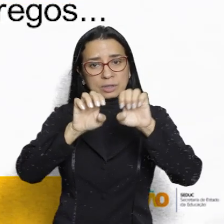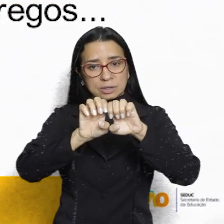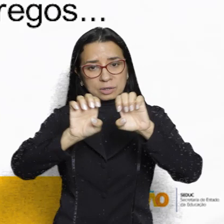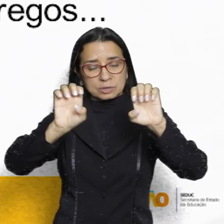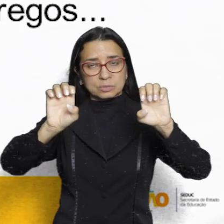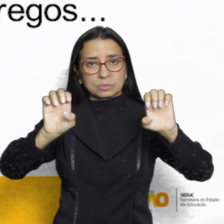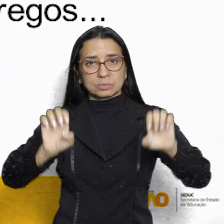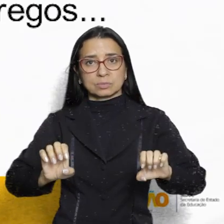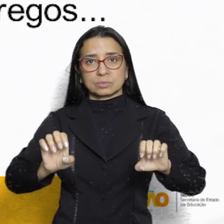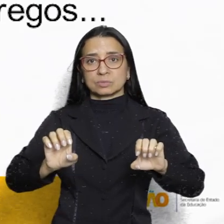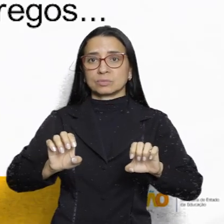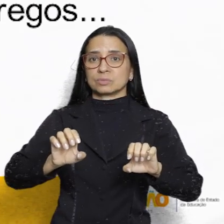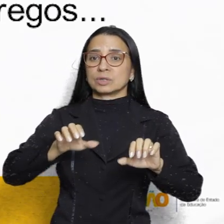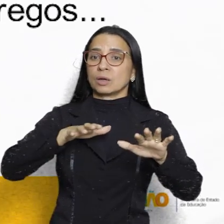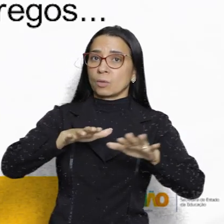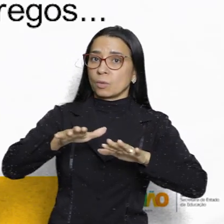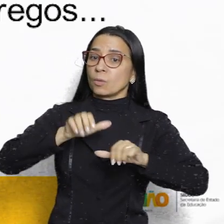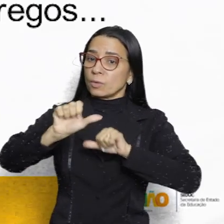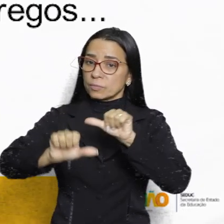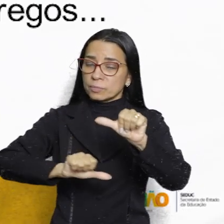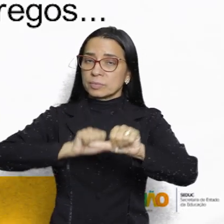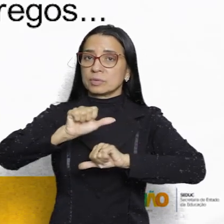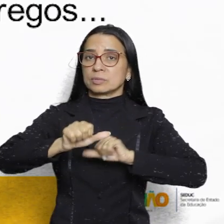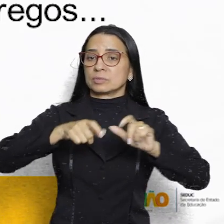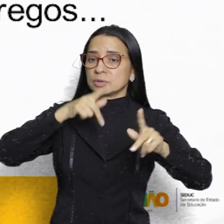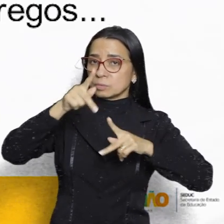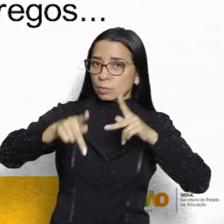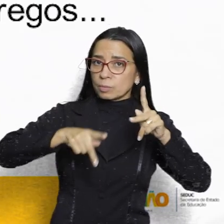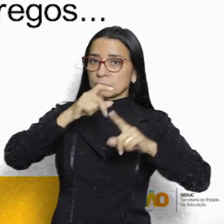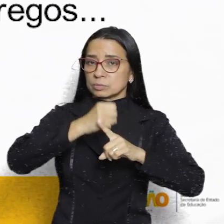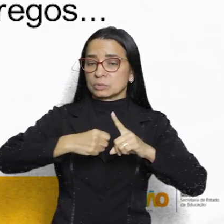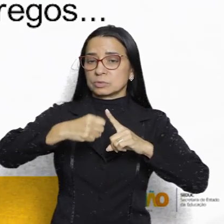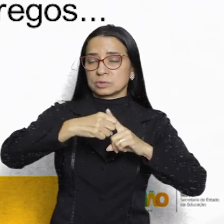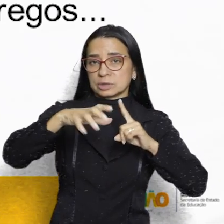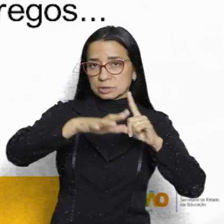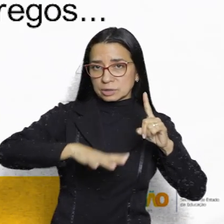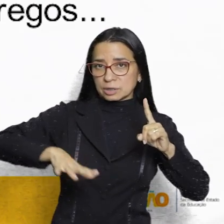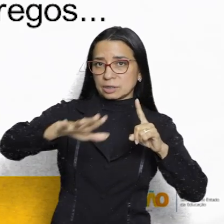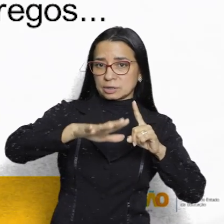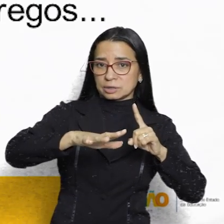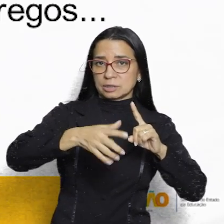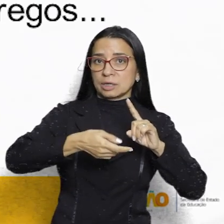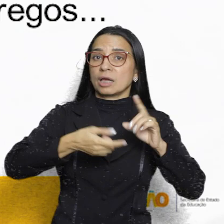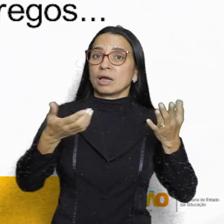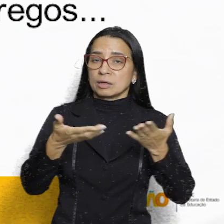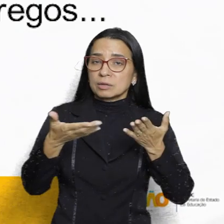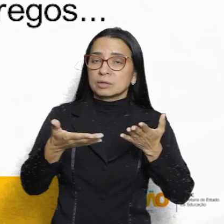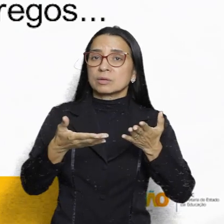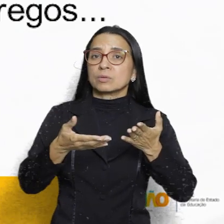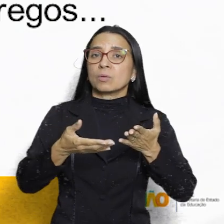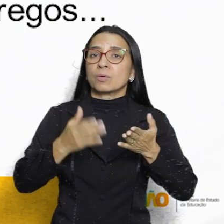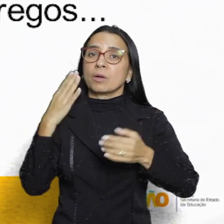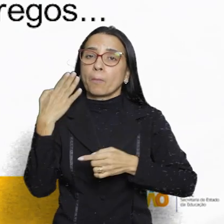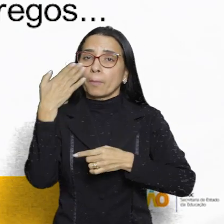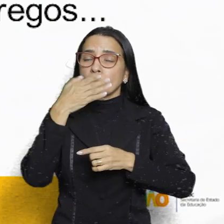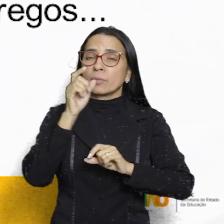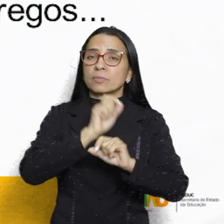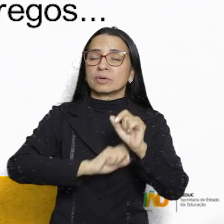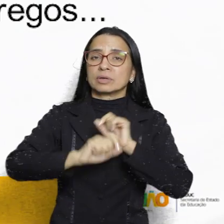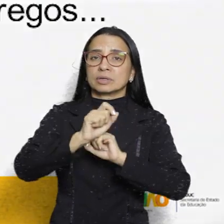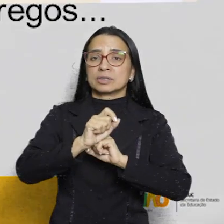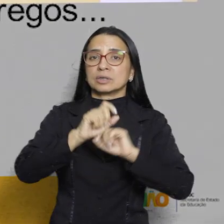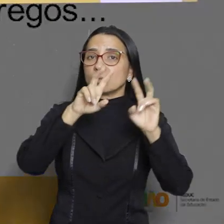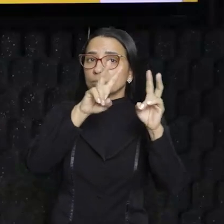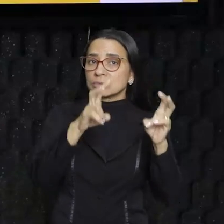dinâmica das populações, que envolve temáticas muito importantes do Enem. E eu te trouxe, inclusive, para te provar que